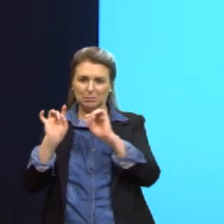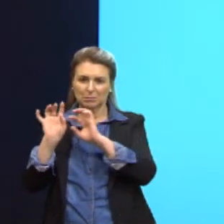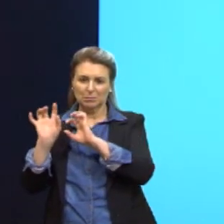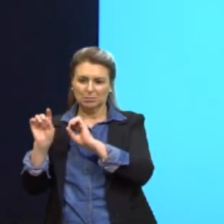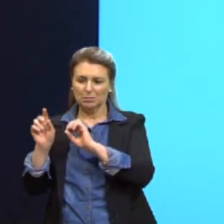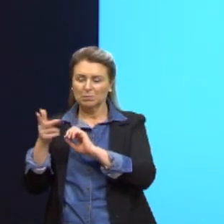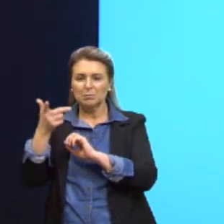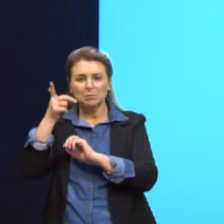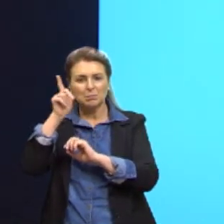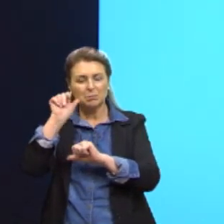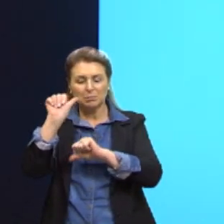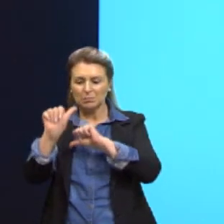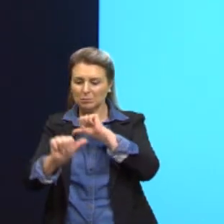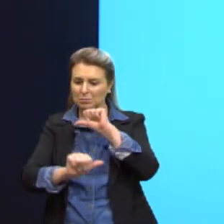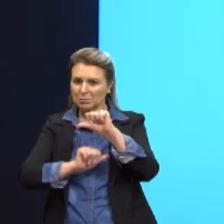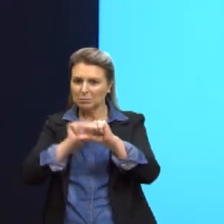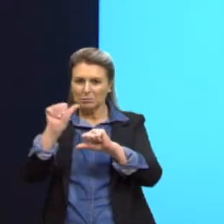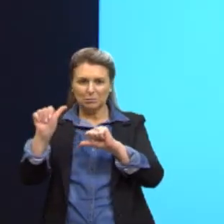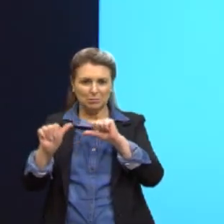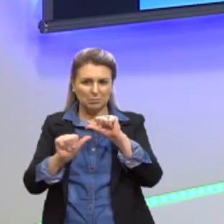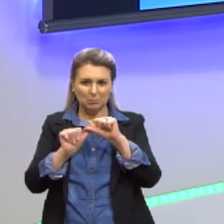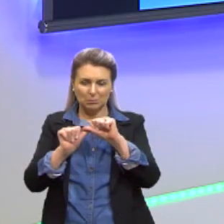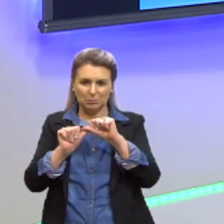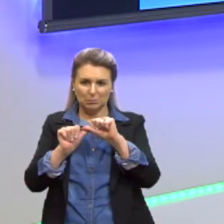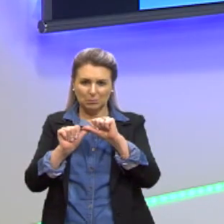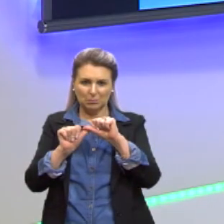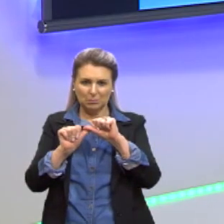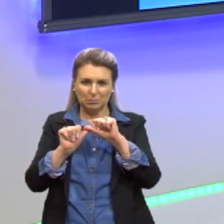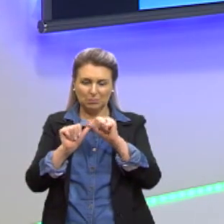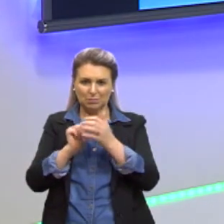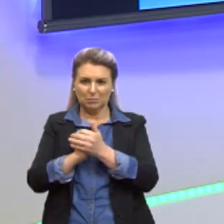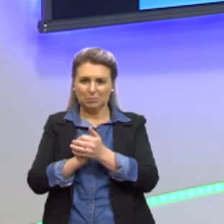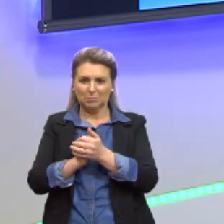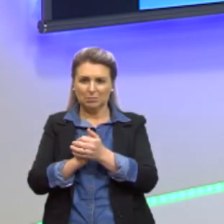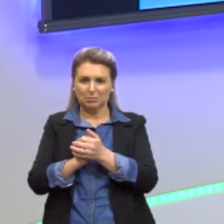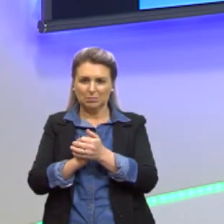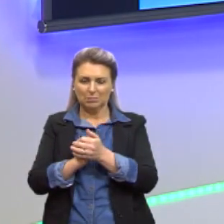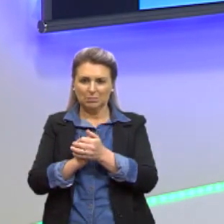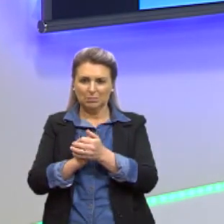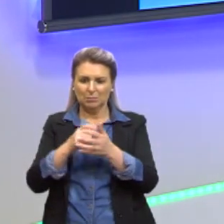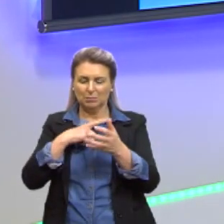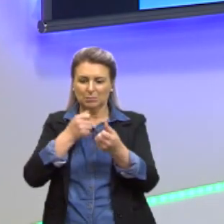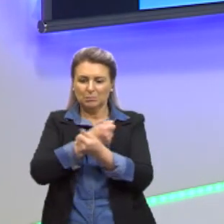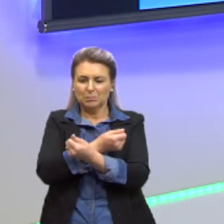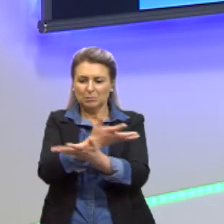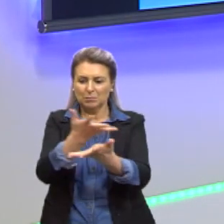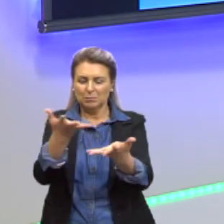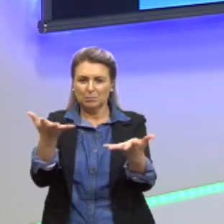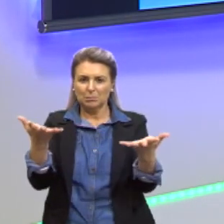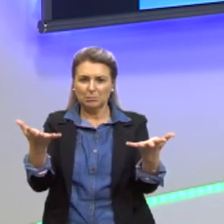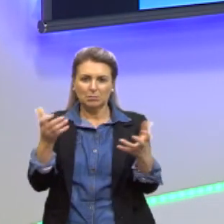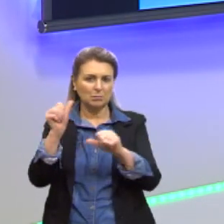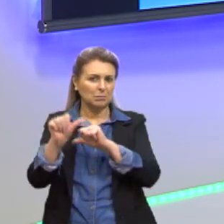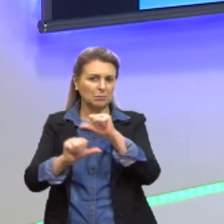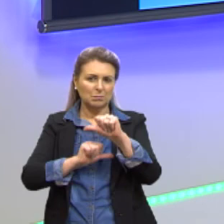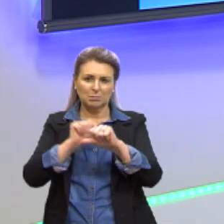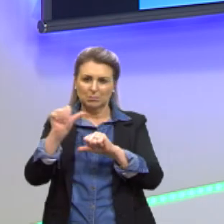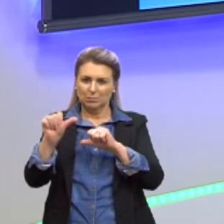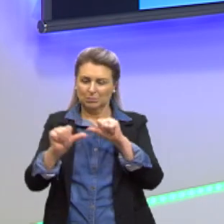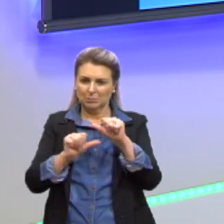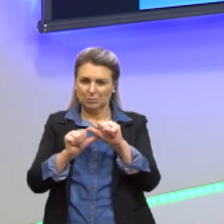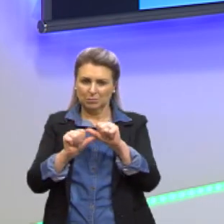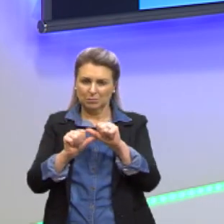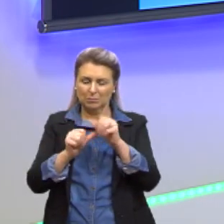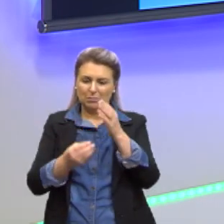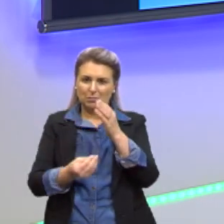modificações aqui no nosso genoma vindas de fora, né? Ah, um fertilizante vai mudar o genoma. Um fertilizante